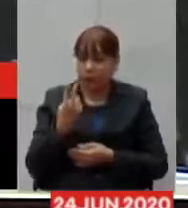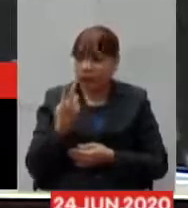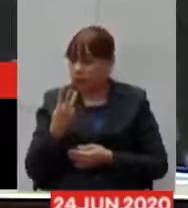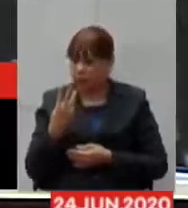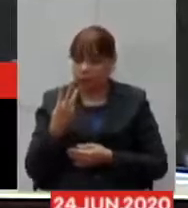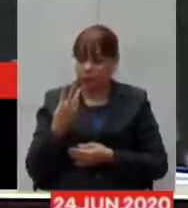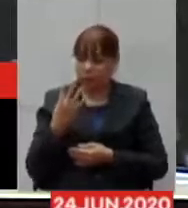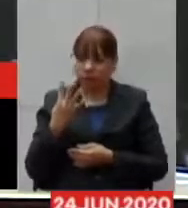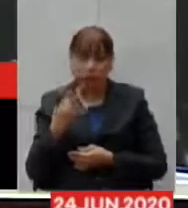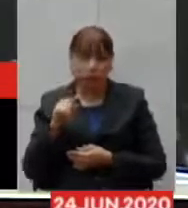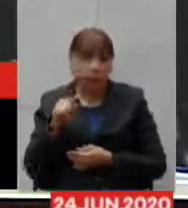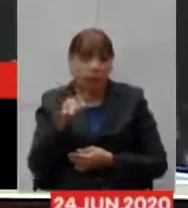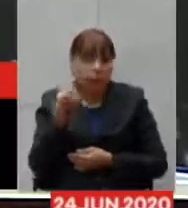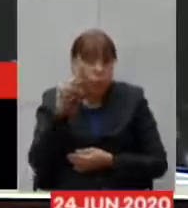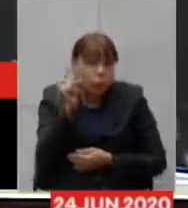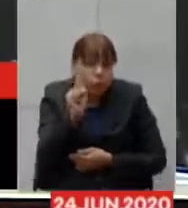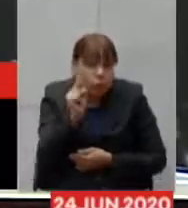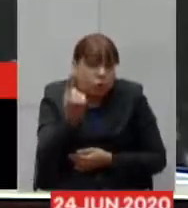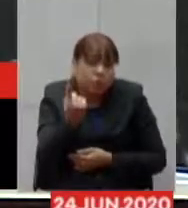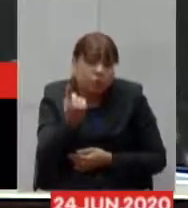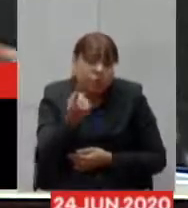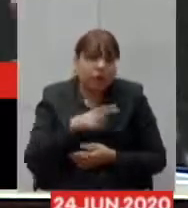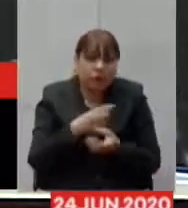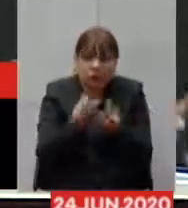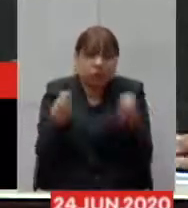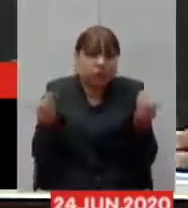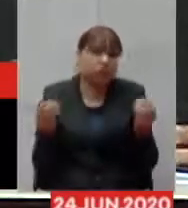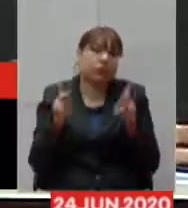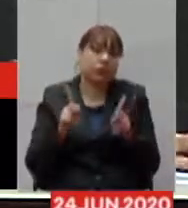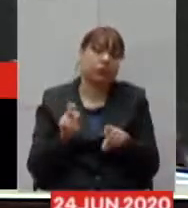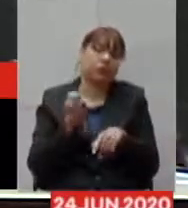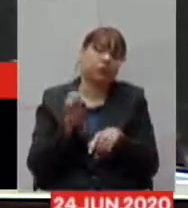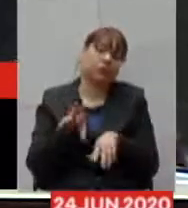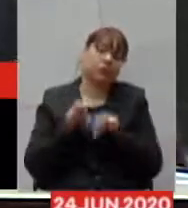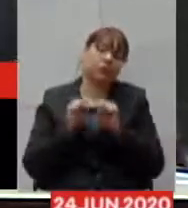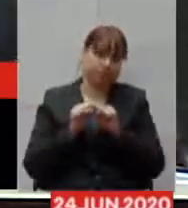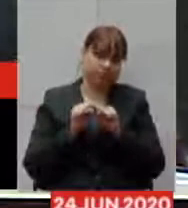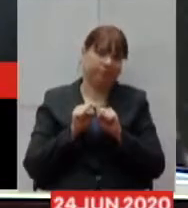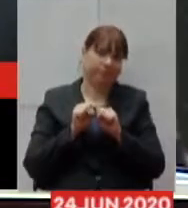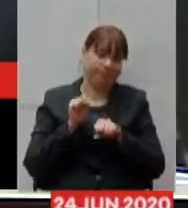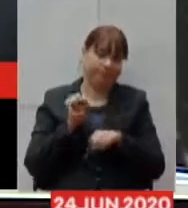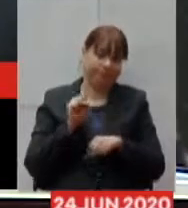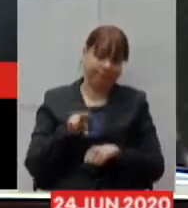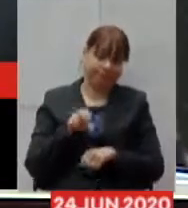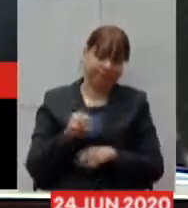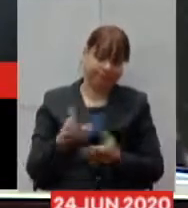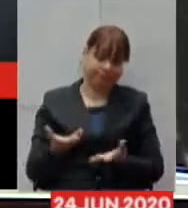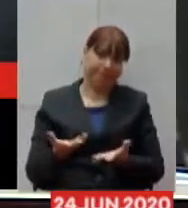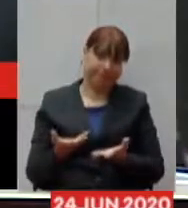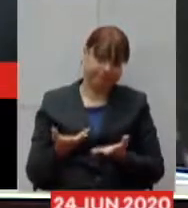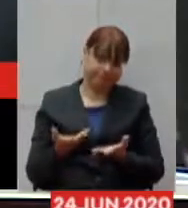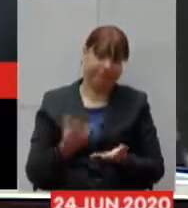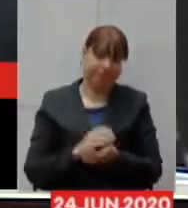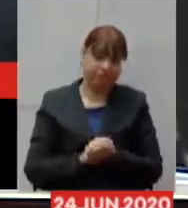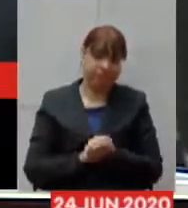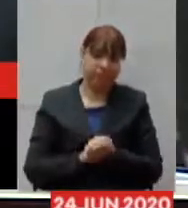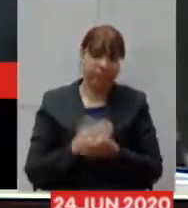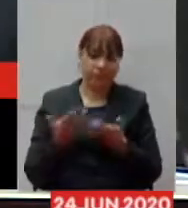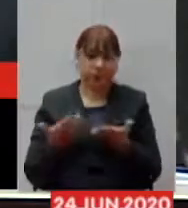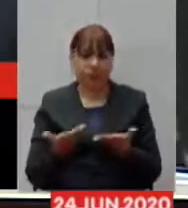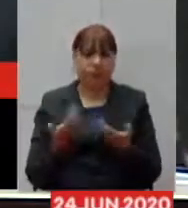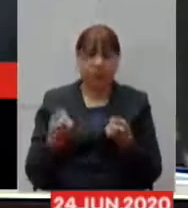e certamente nós vamos precisar de ter um um aparato maior na área de assistência integral de assistência